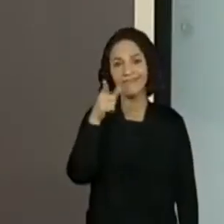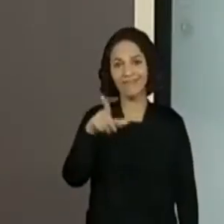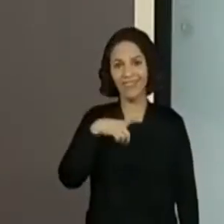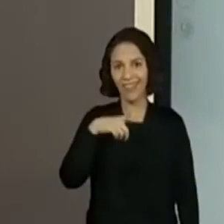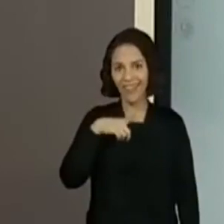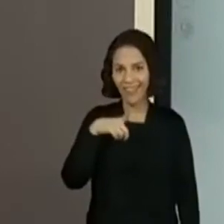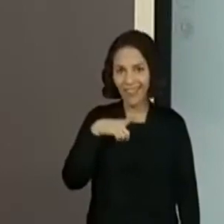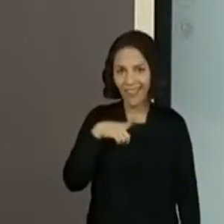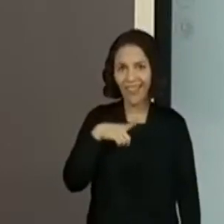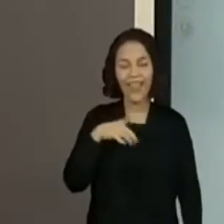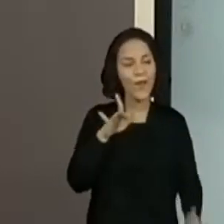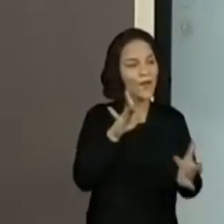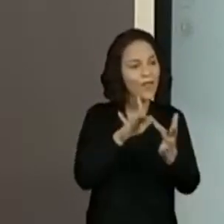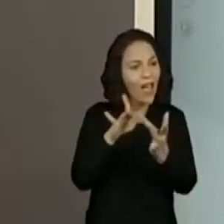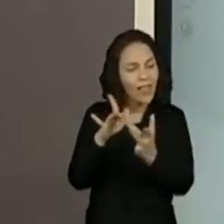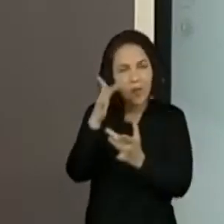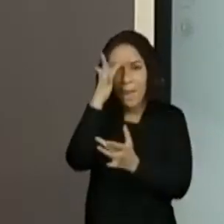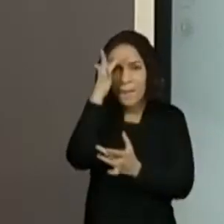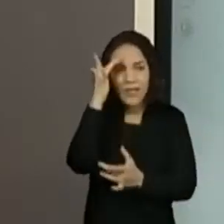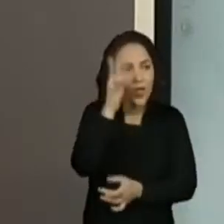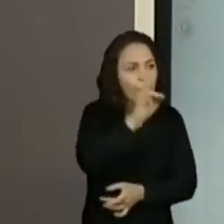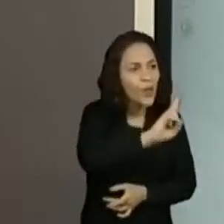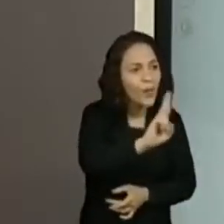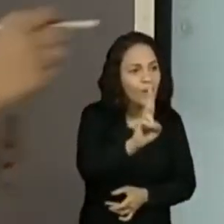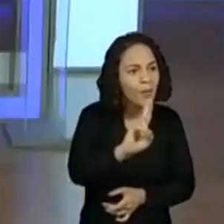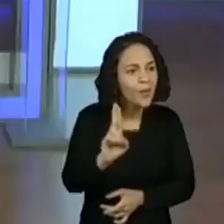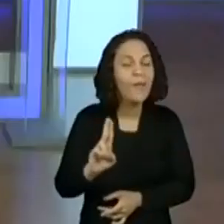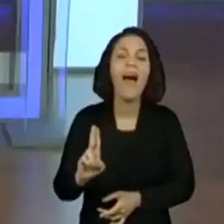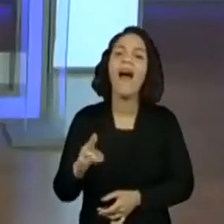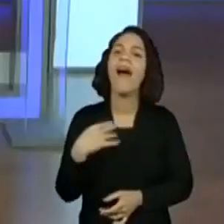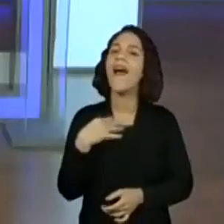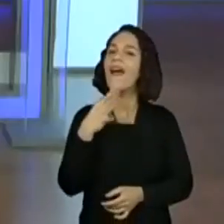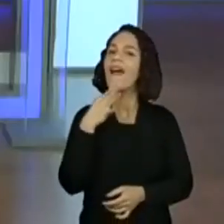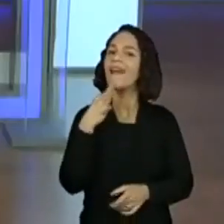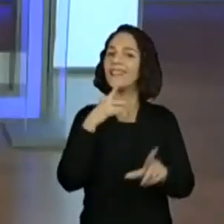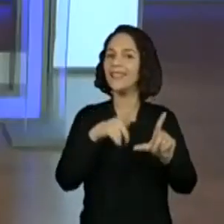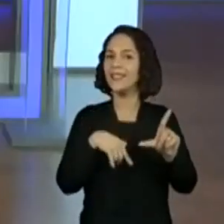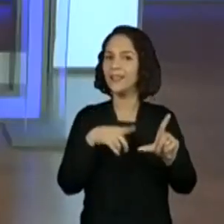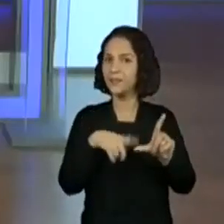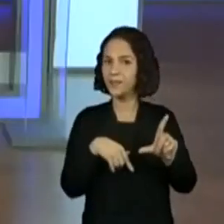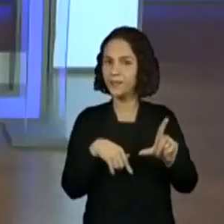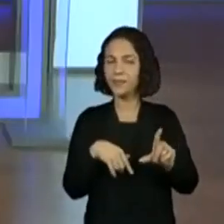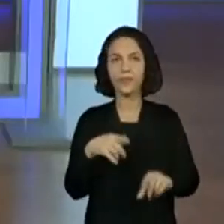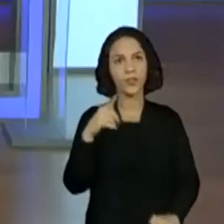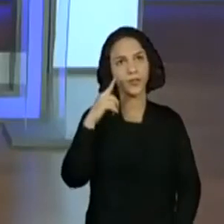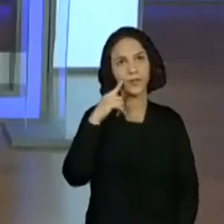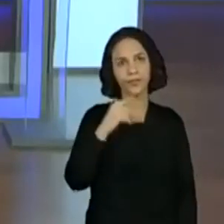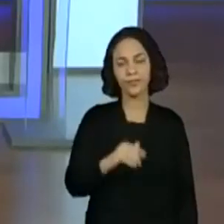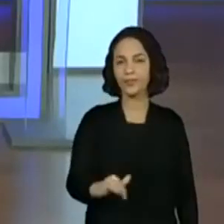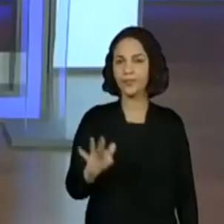que pode ajudar, que vocês já viram como é escrito. Ó, a noite tem o F.